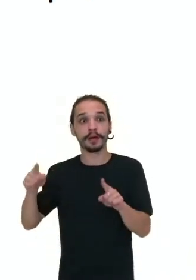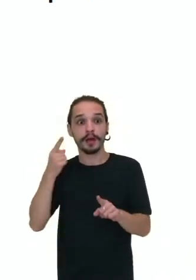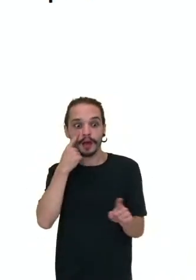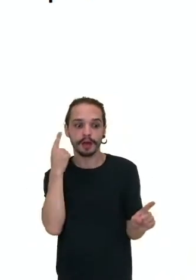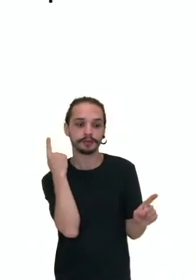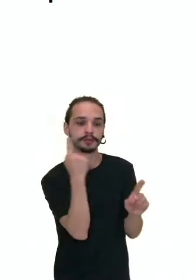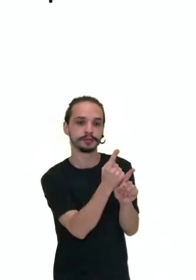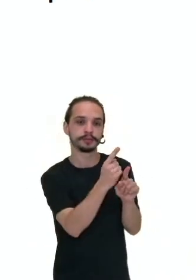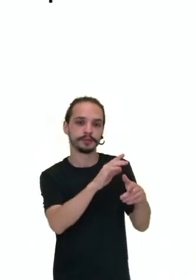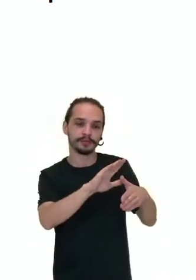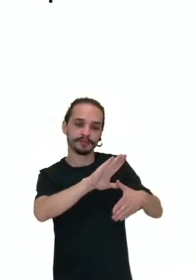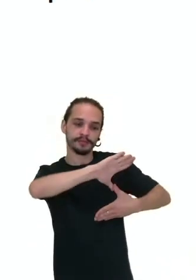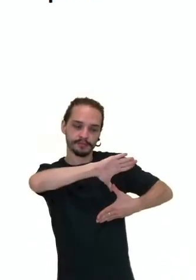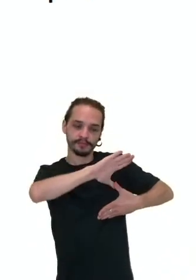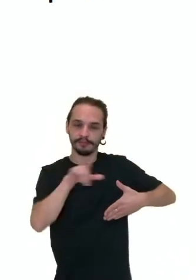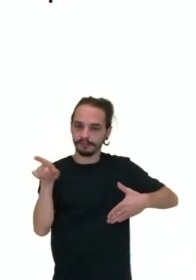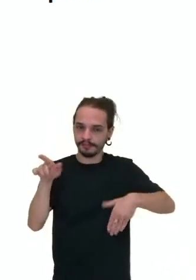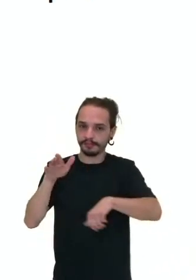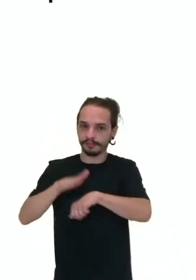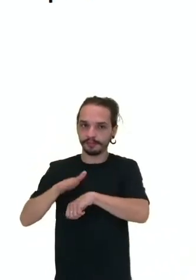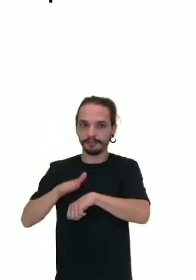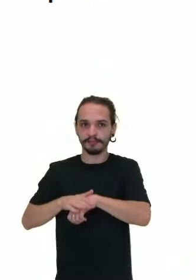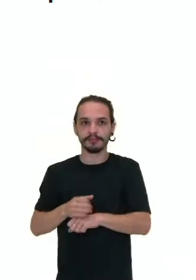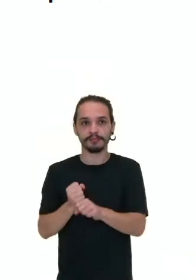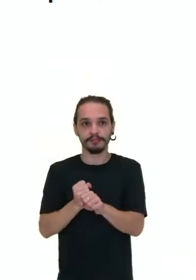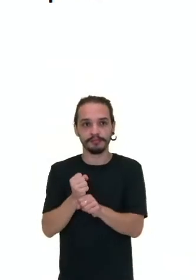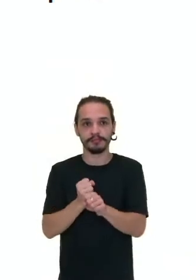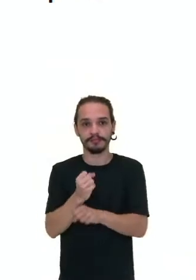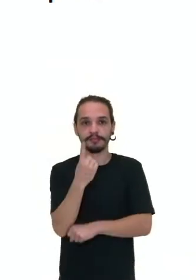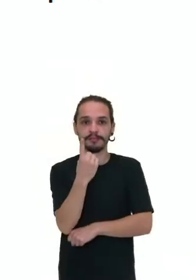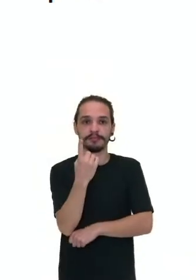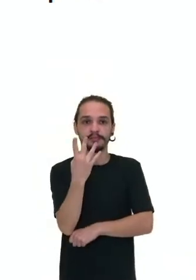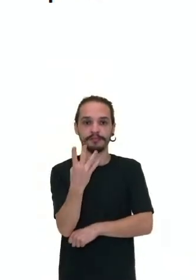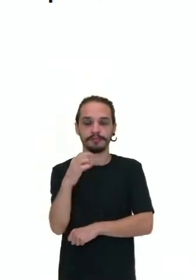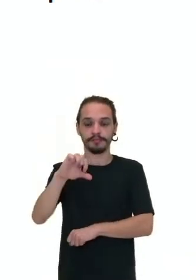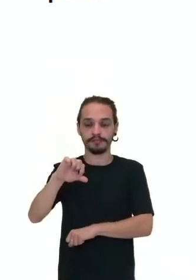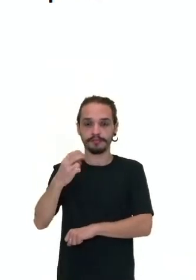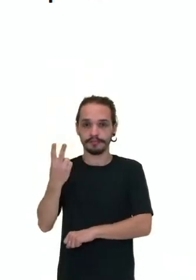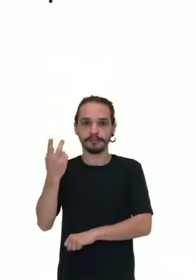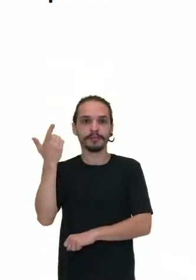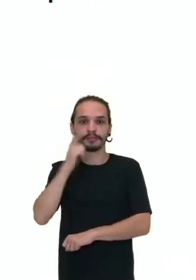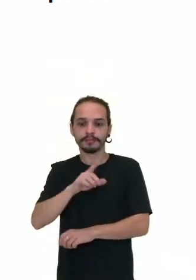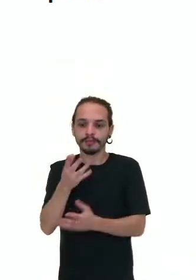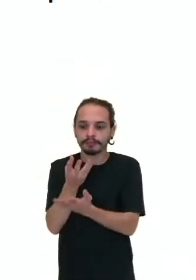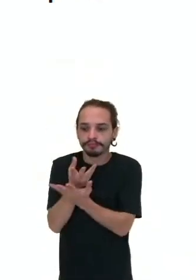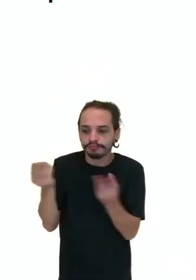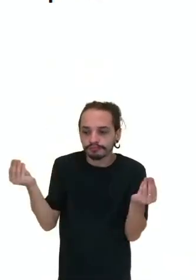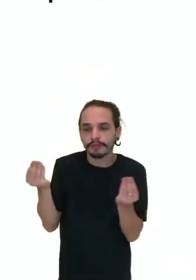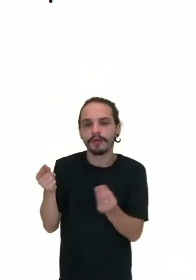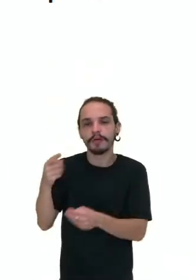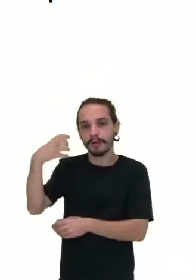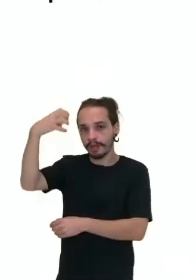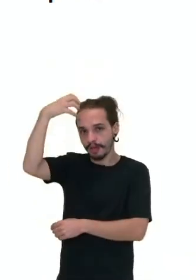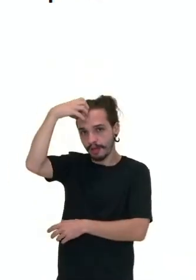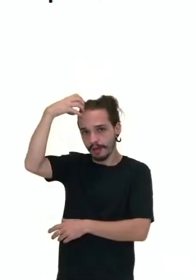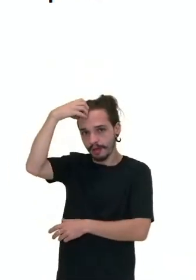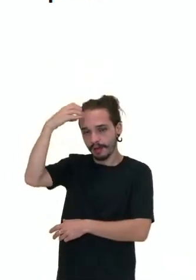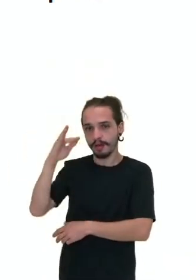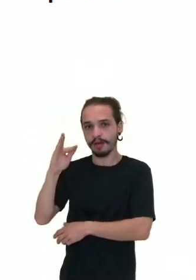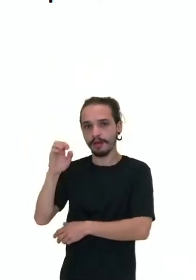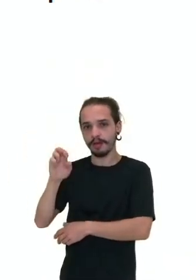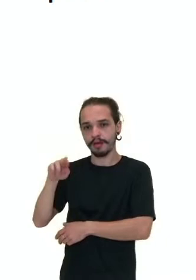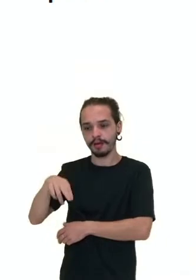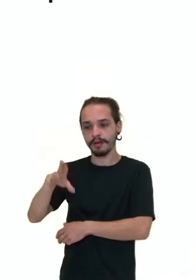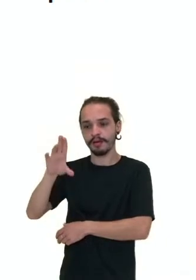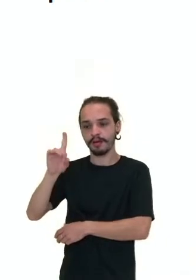o continente americano. Em 1492, então, ele convence os reis Fernando e Isabel a